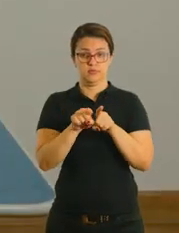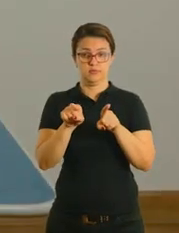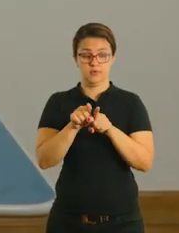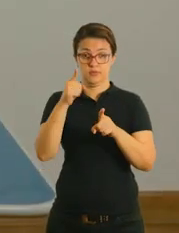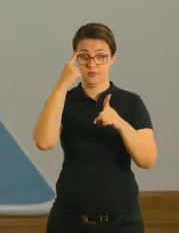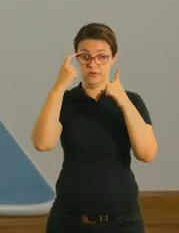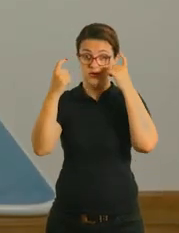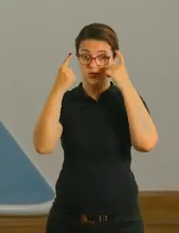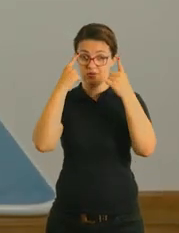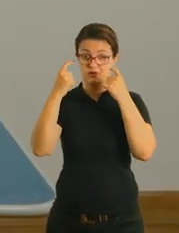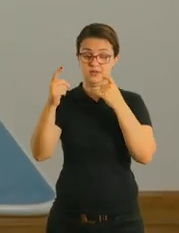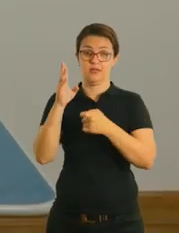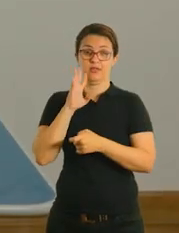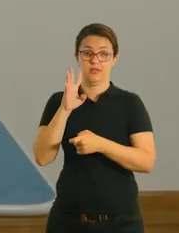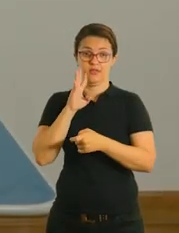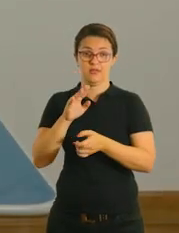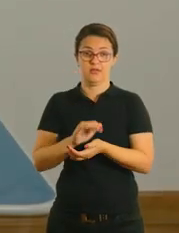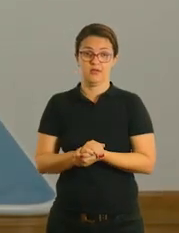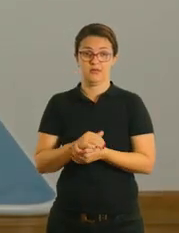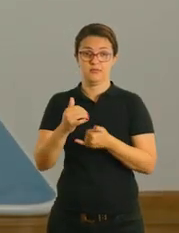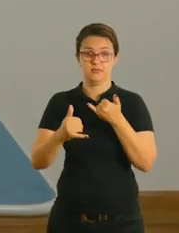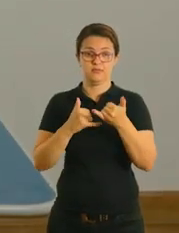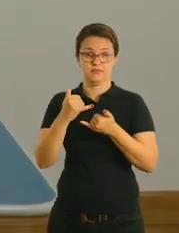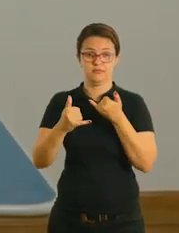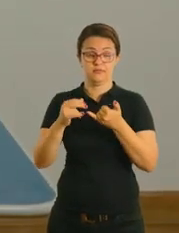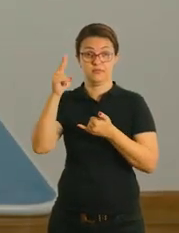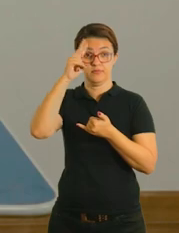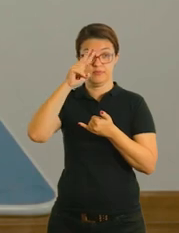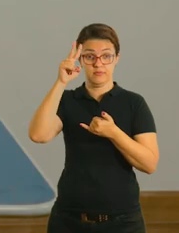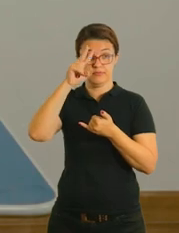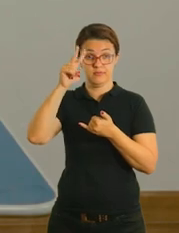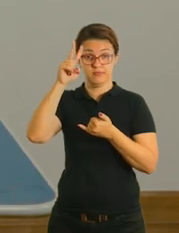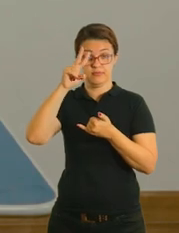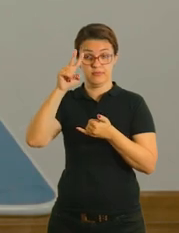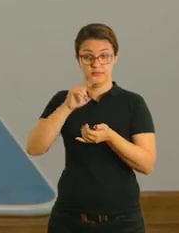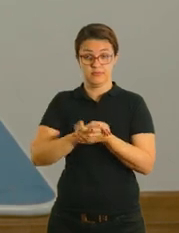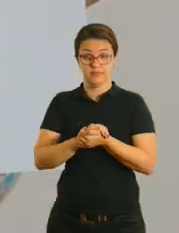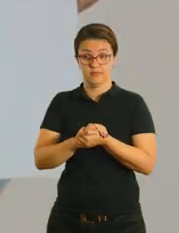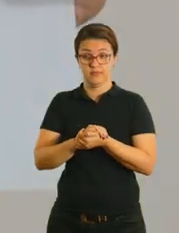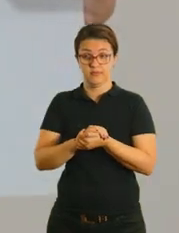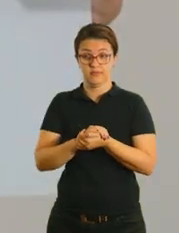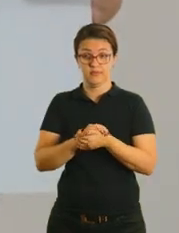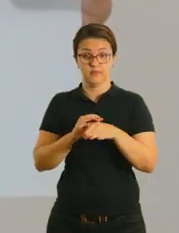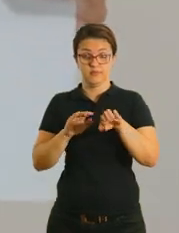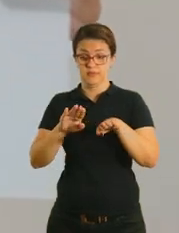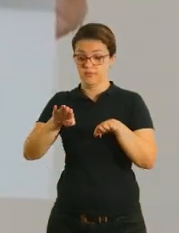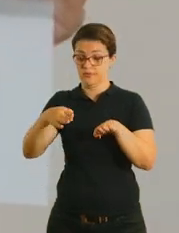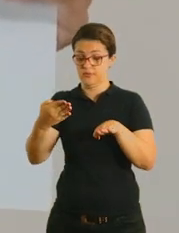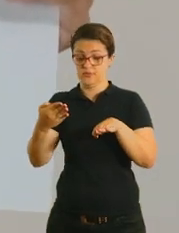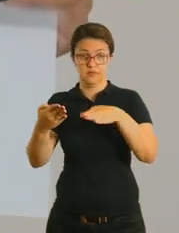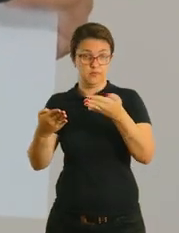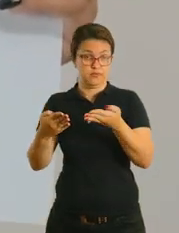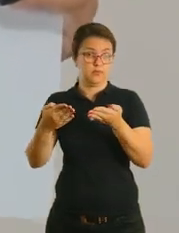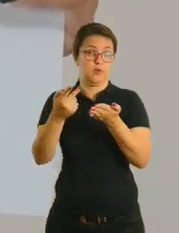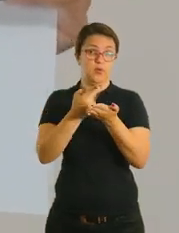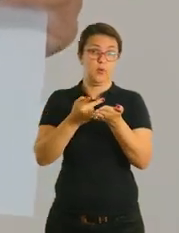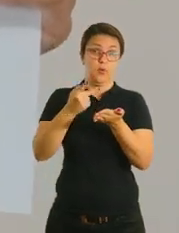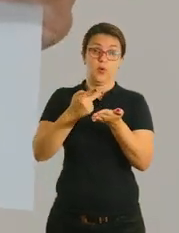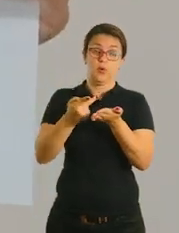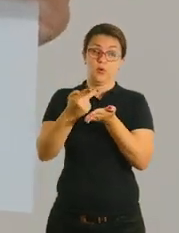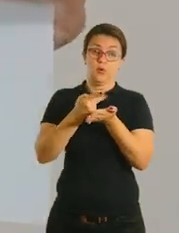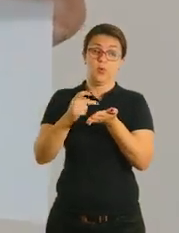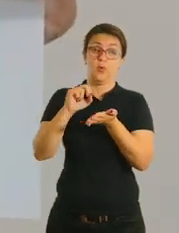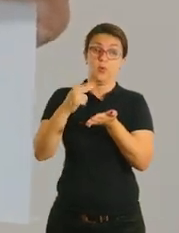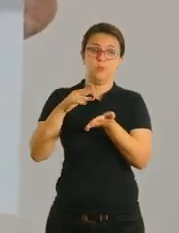tem uma ideia muito legal que é o jogo da memória. Você tem a opção de imprimir ou a opção de